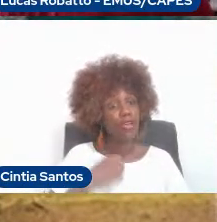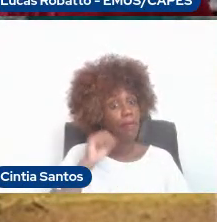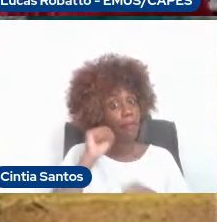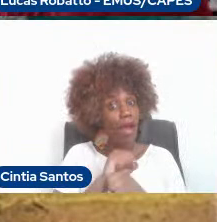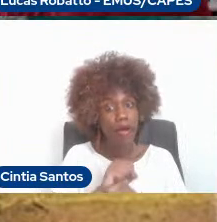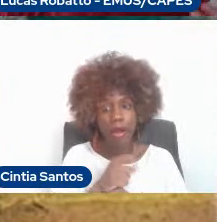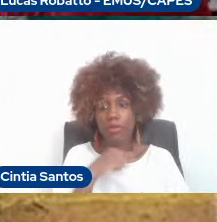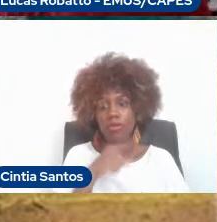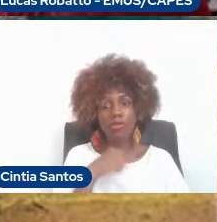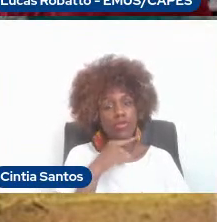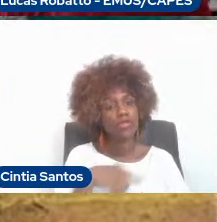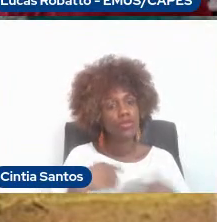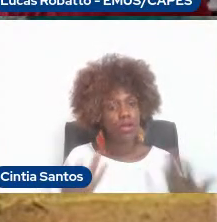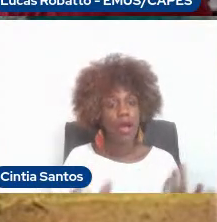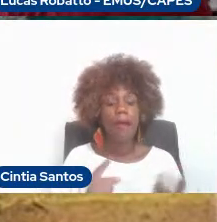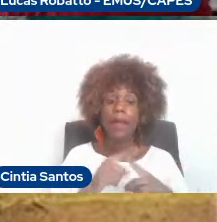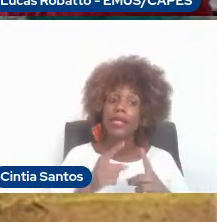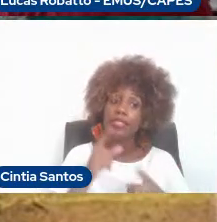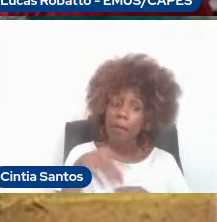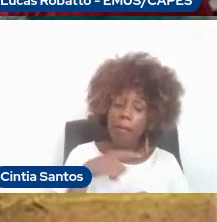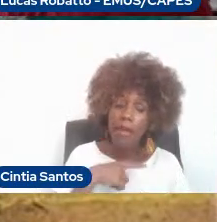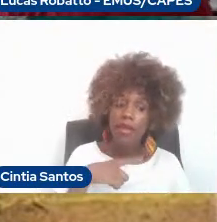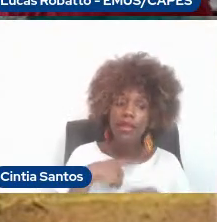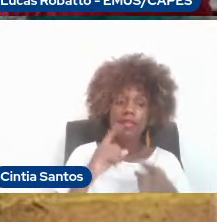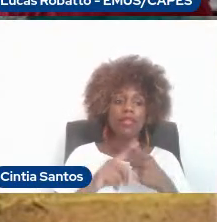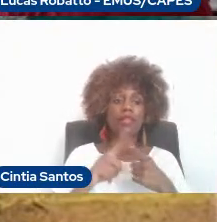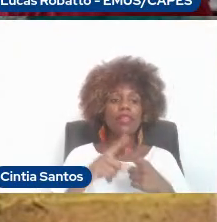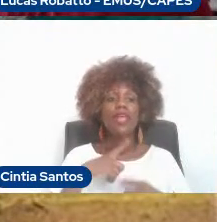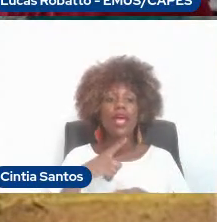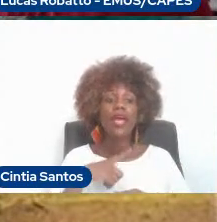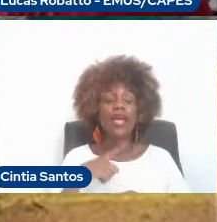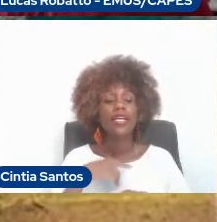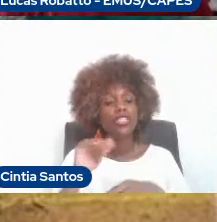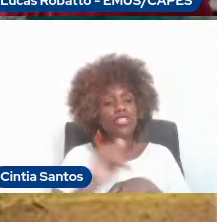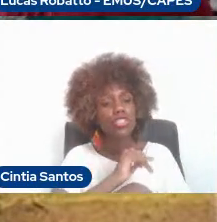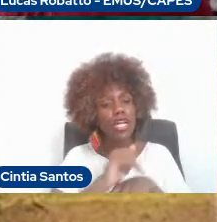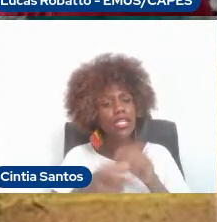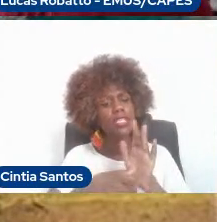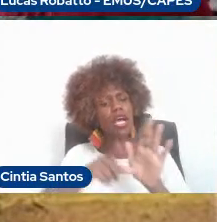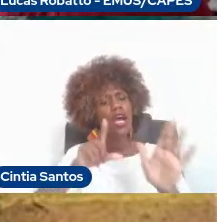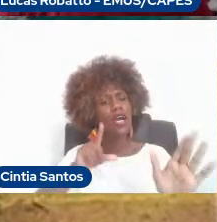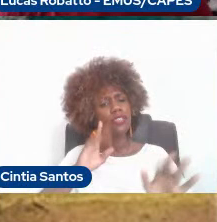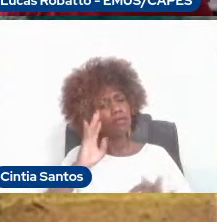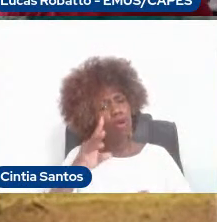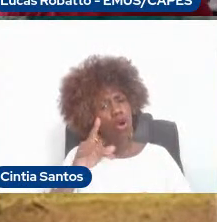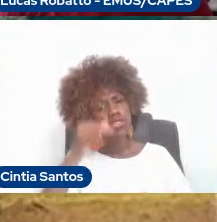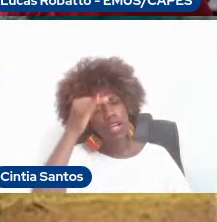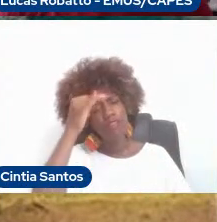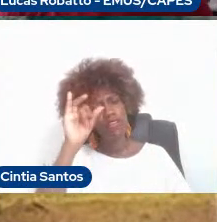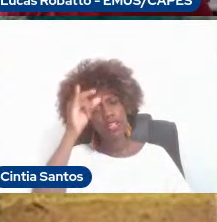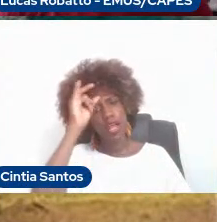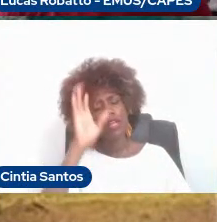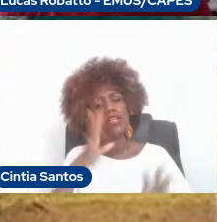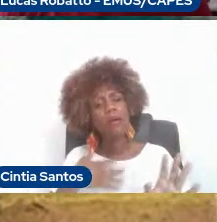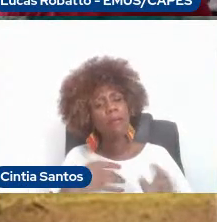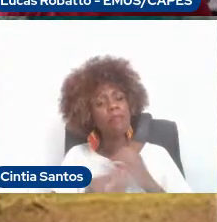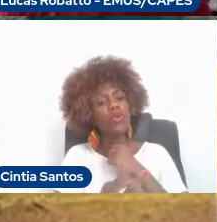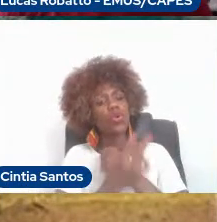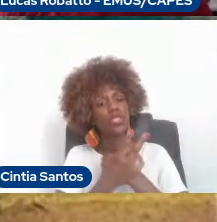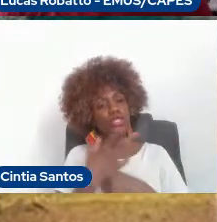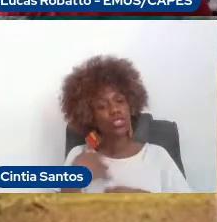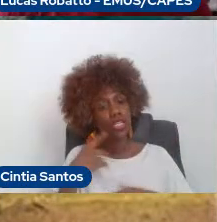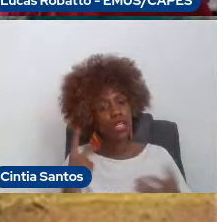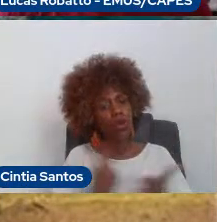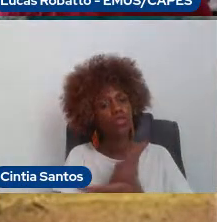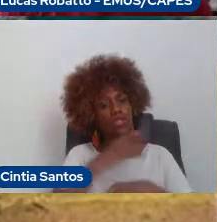E, ao mesmo tempo, já ir desenvolvendo estratégias de prevenção primária, daquela que vai realmente me proteger da lesão, e essas também